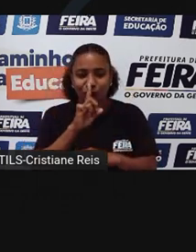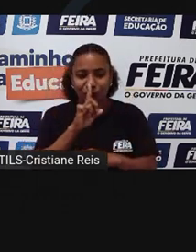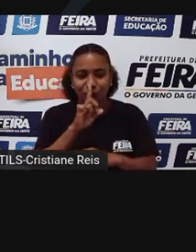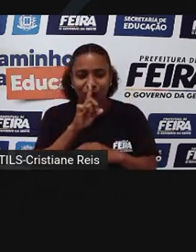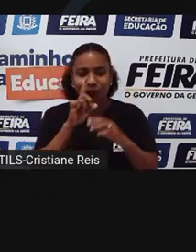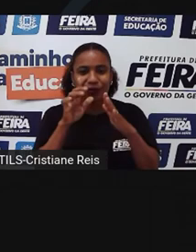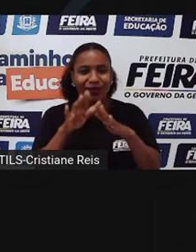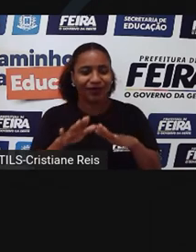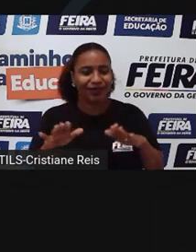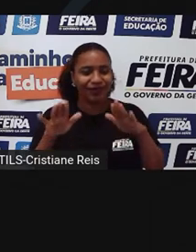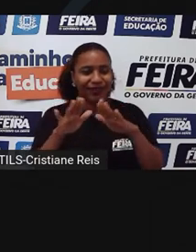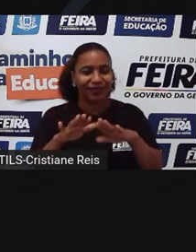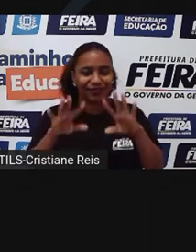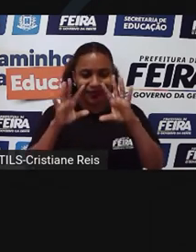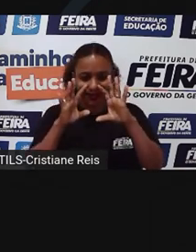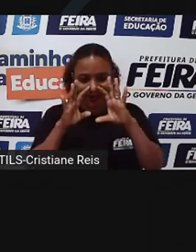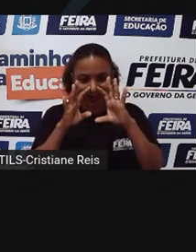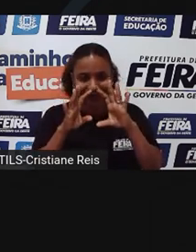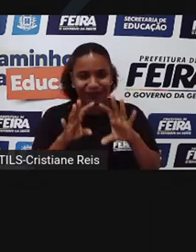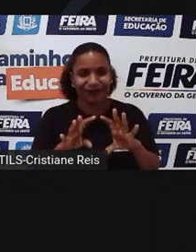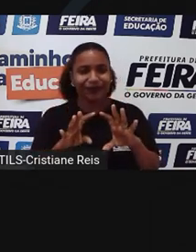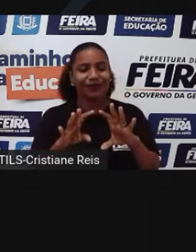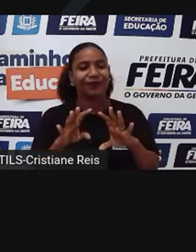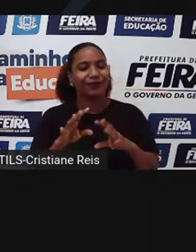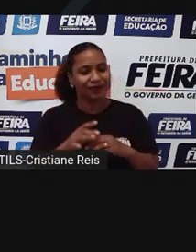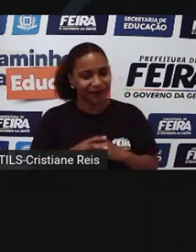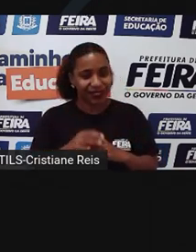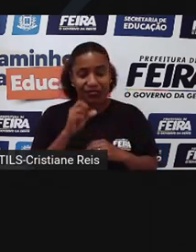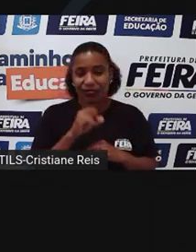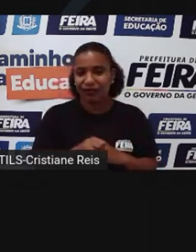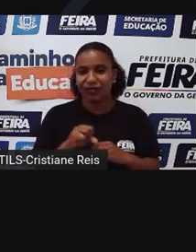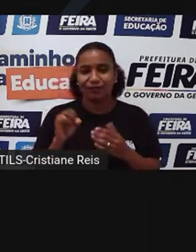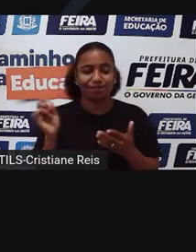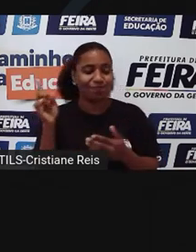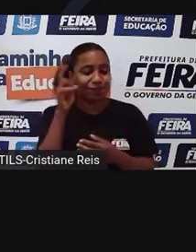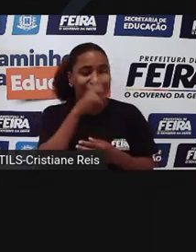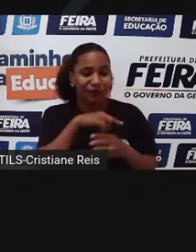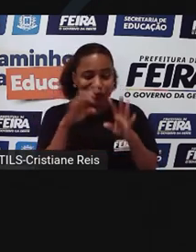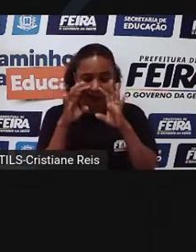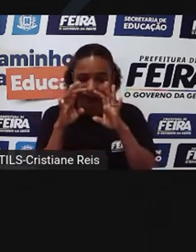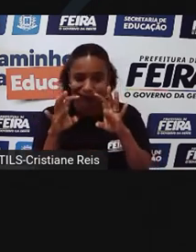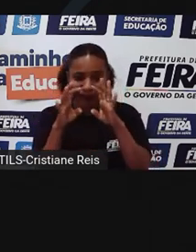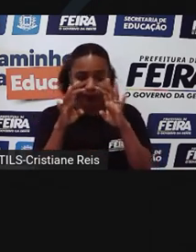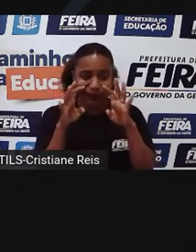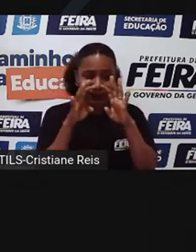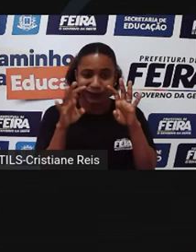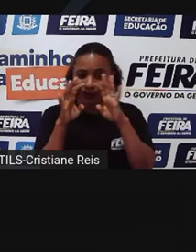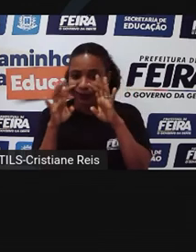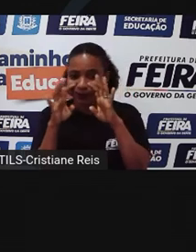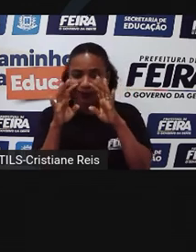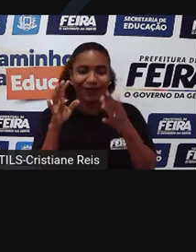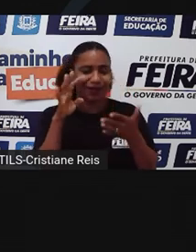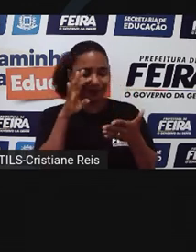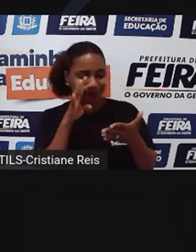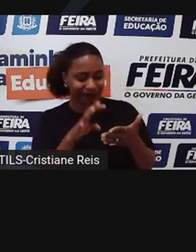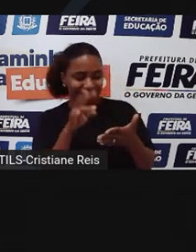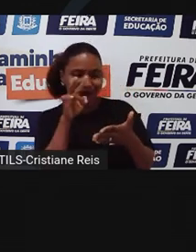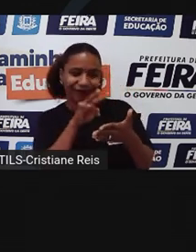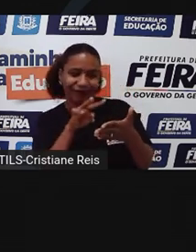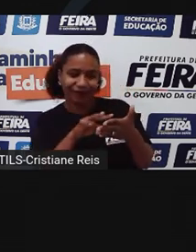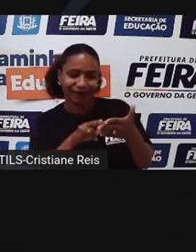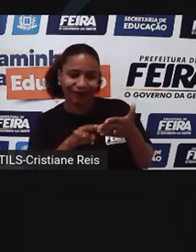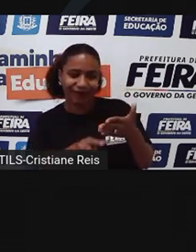A boa notícia é que se você tem dificuldade de concentração, a leitura pode te ajudar nisso. Livros geralmente têm um